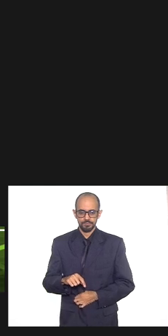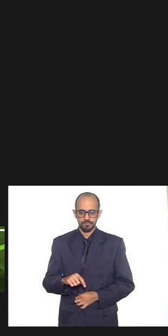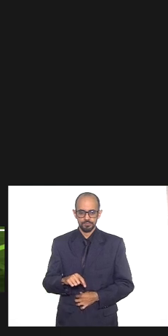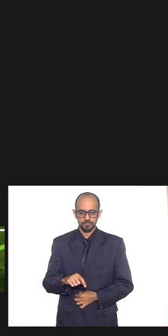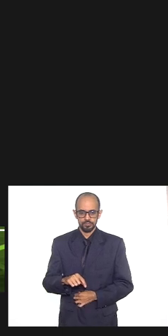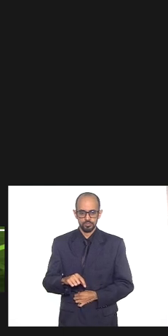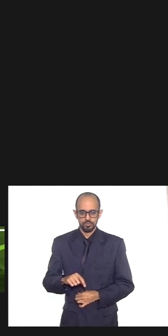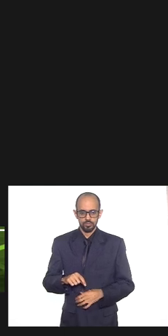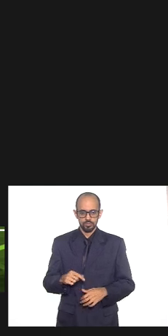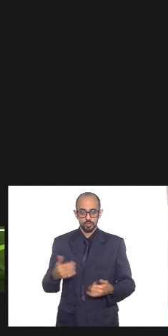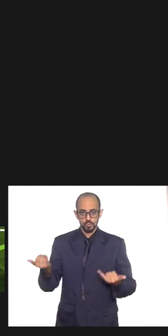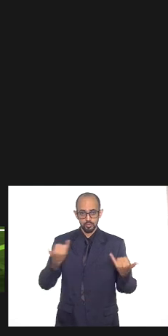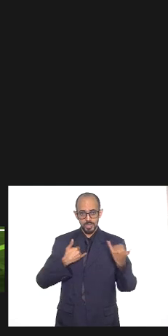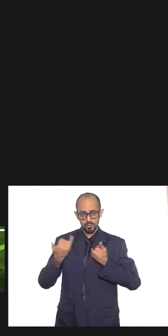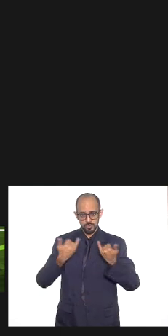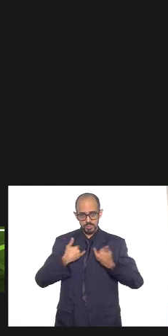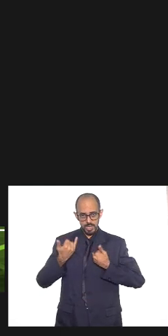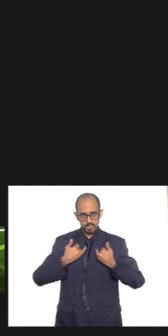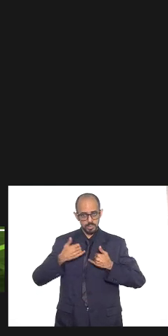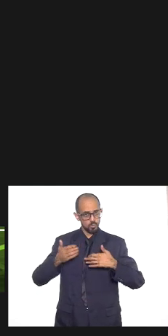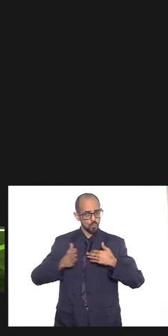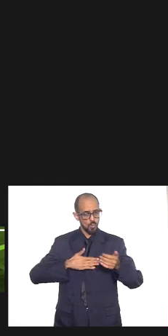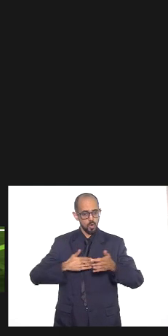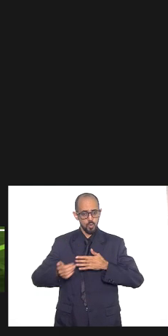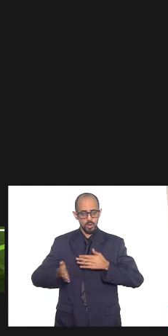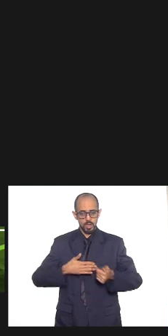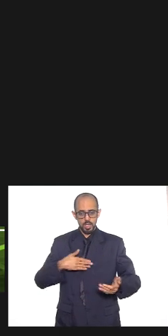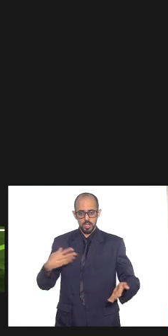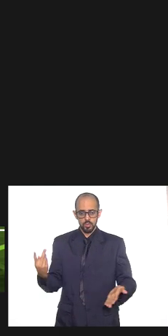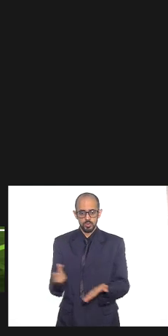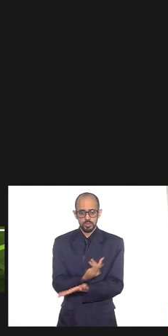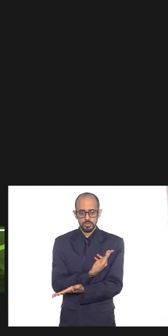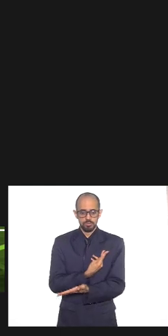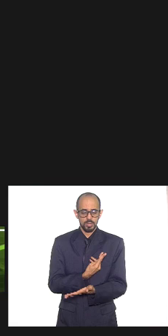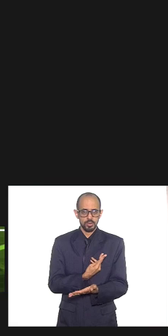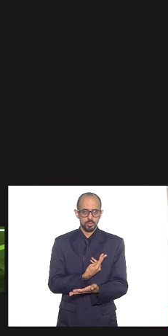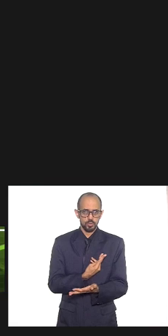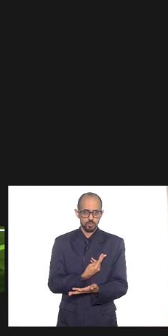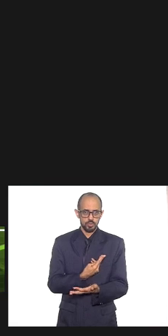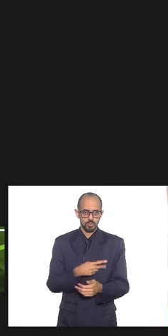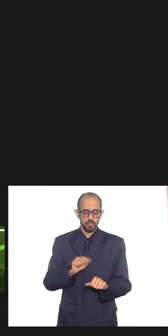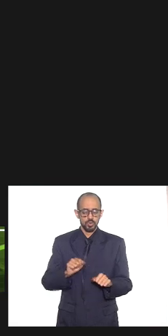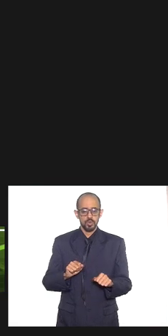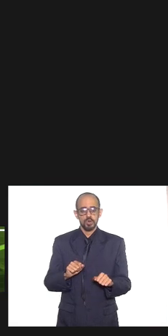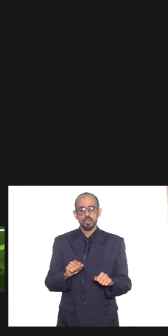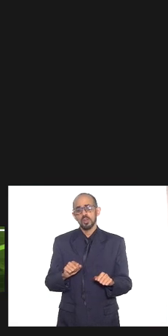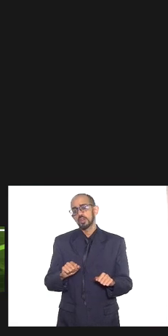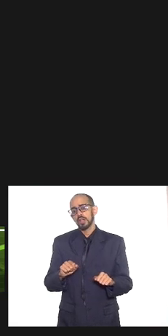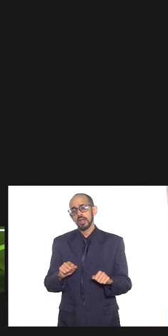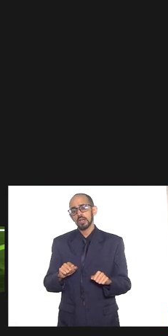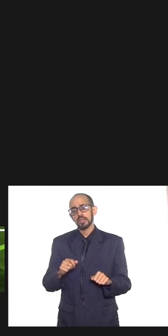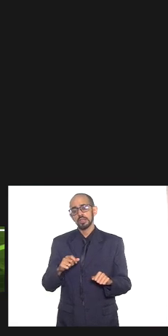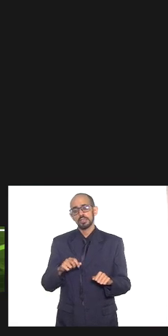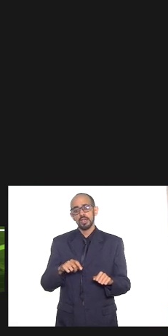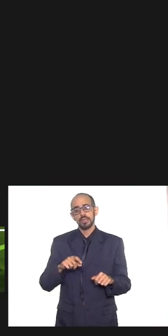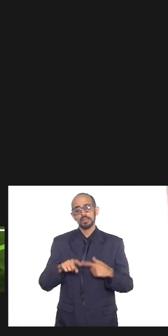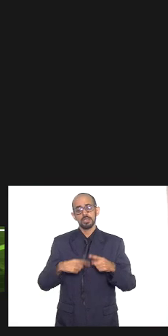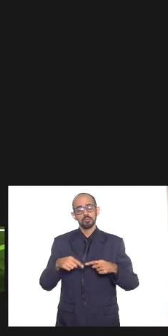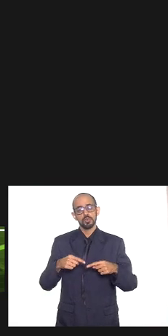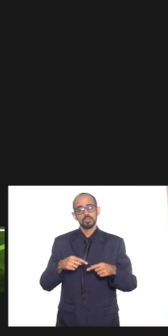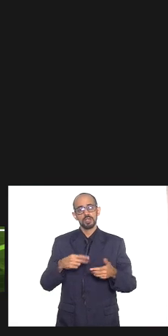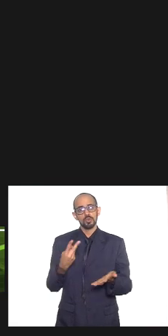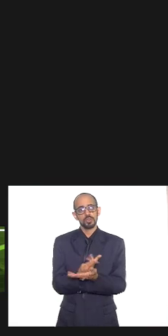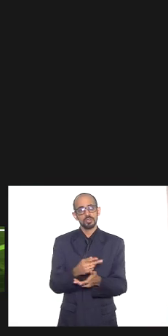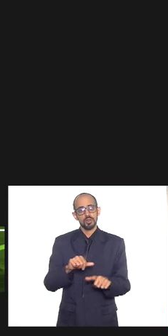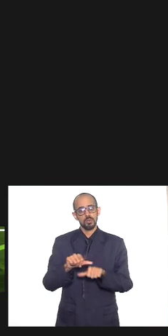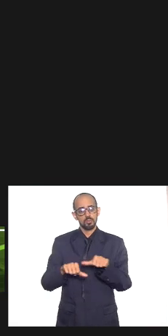nos informassem qualquer ocorrência que tomassem conhecimento enquanto não havia ainda chegado a nós e houve a transição aí